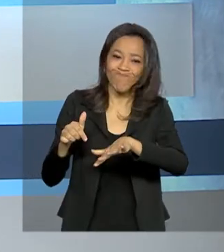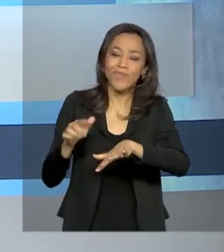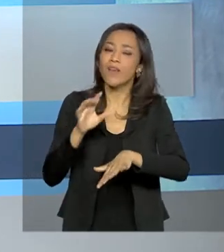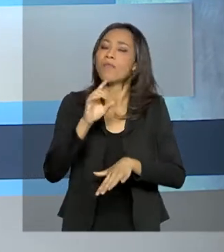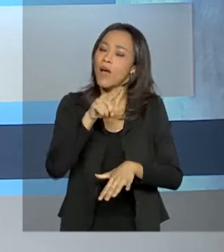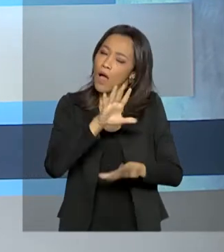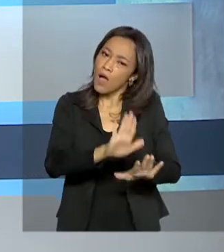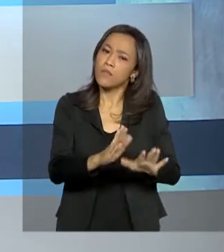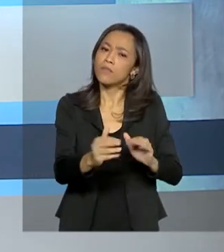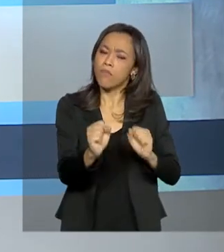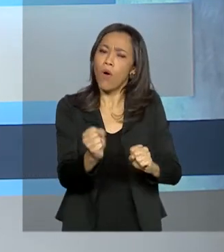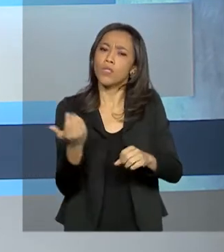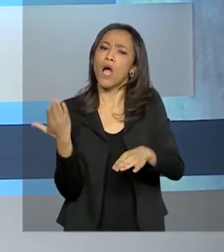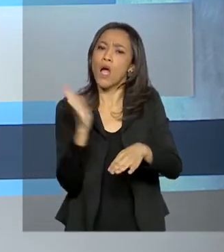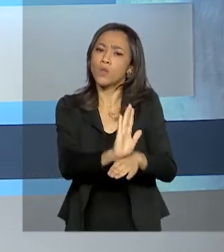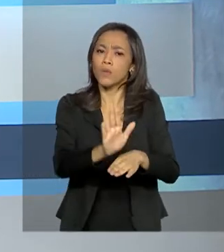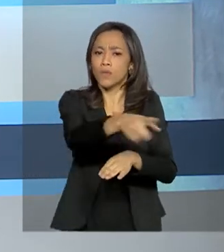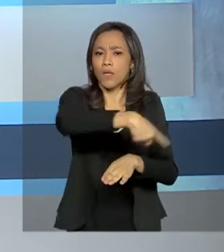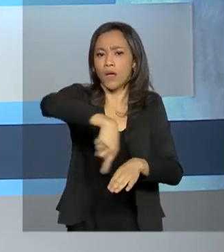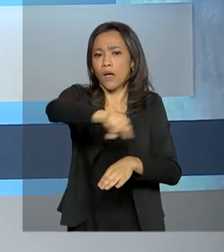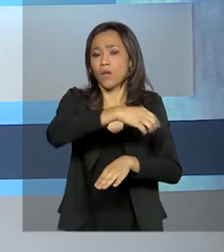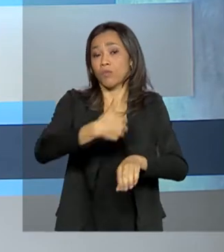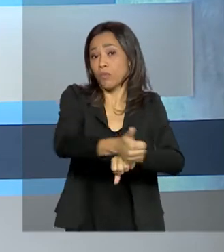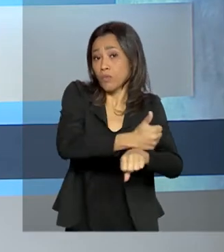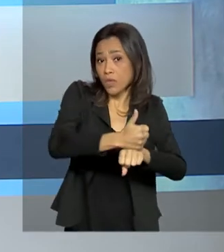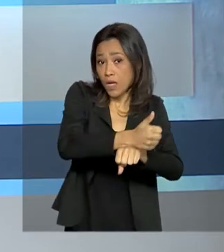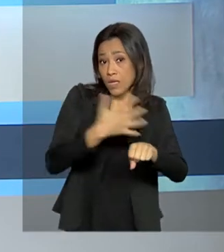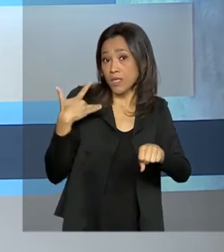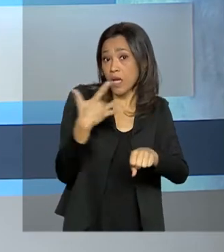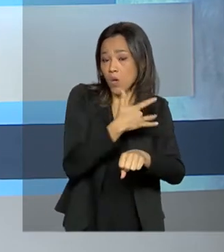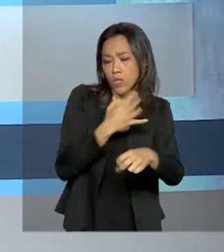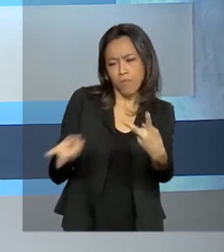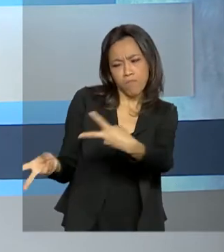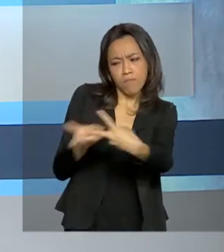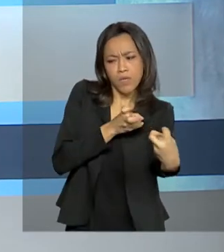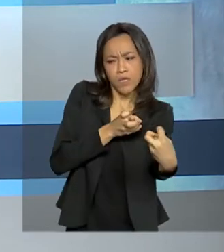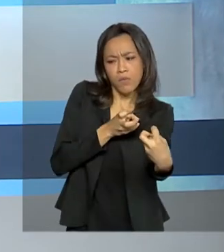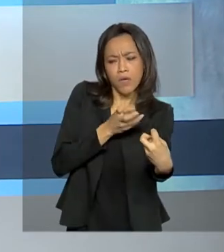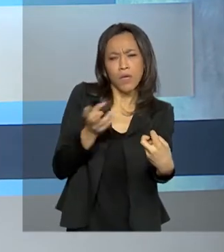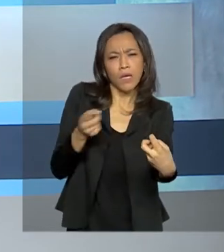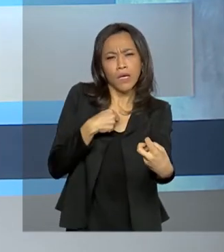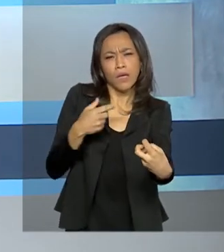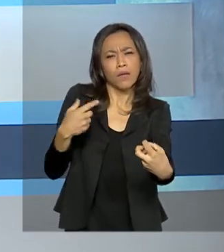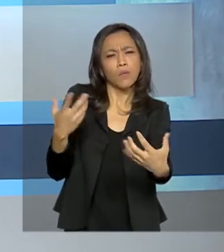ajudar os profissionais de saúde a detectarem a síndrome gripal que tem sintomas muito parecidos.